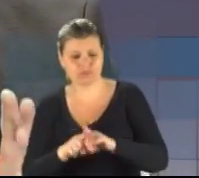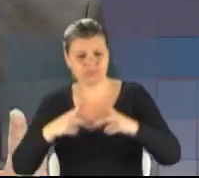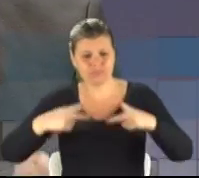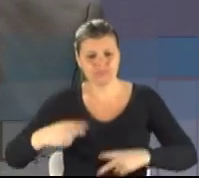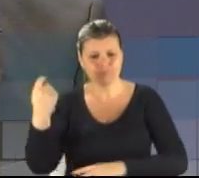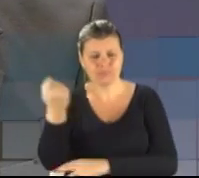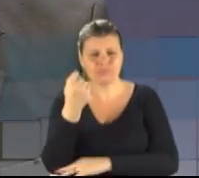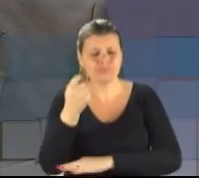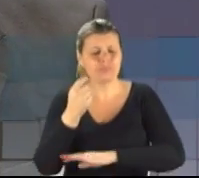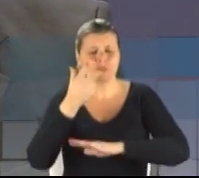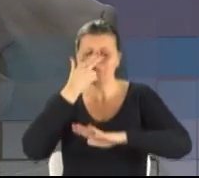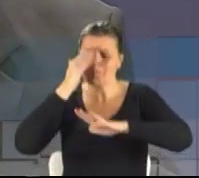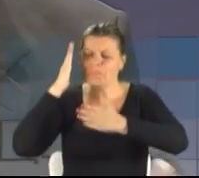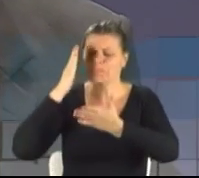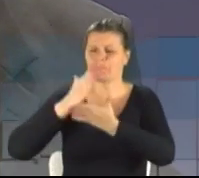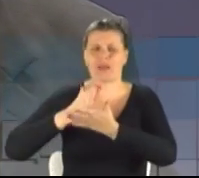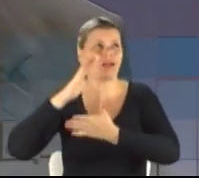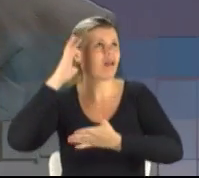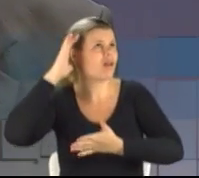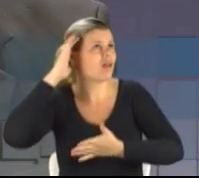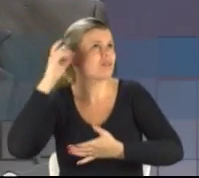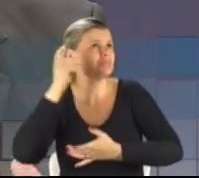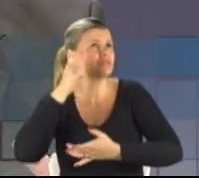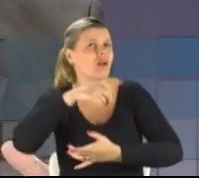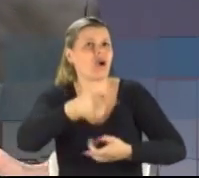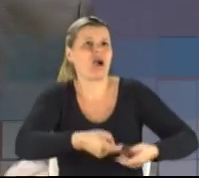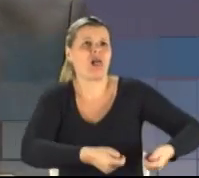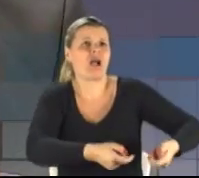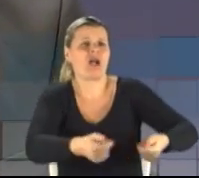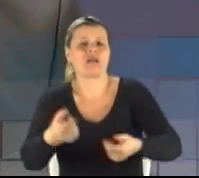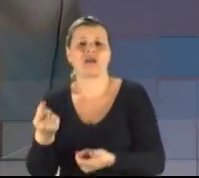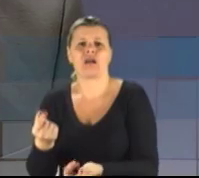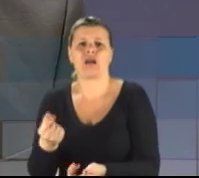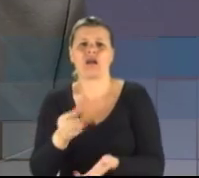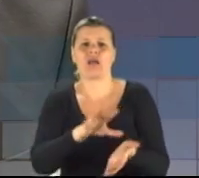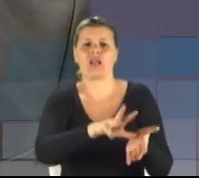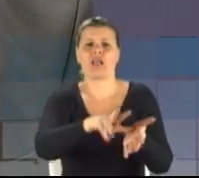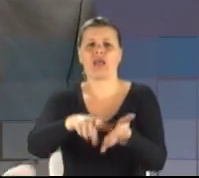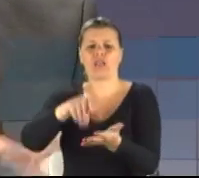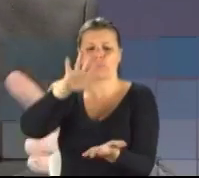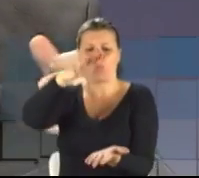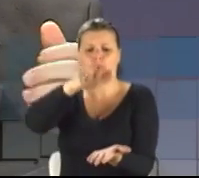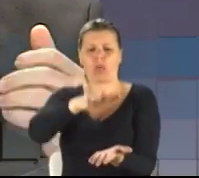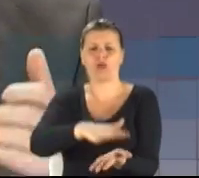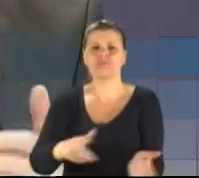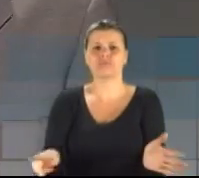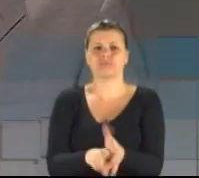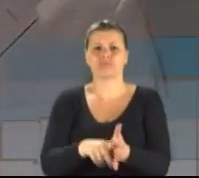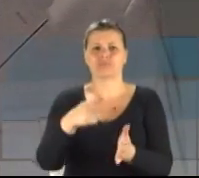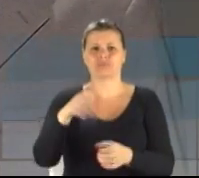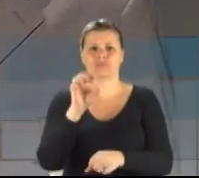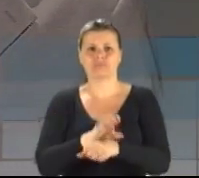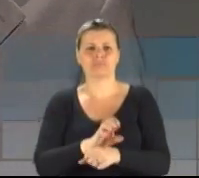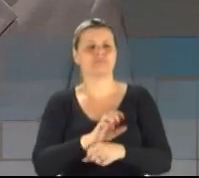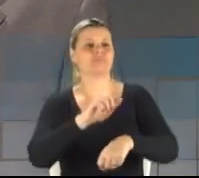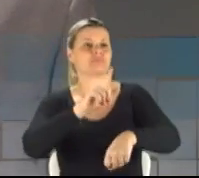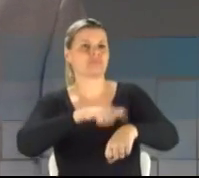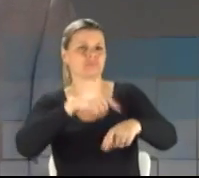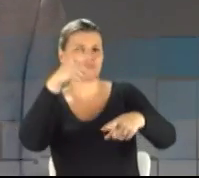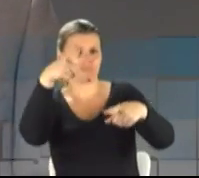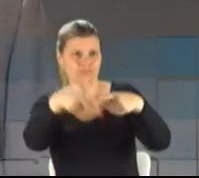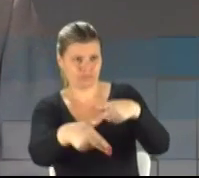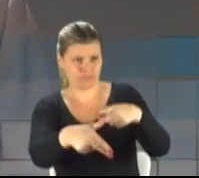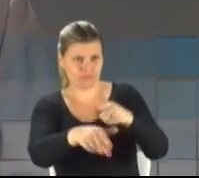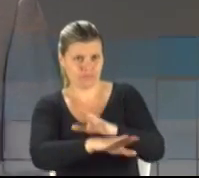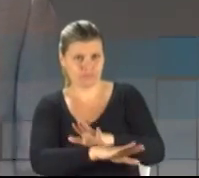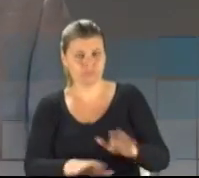pare de escutar mentira dessa gente que estão dilapidando o patrimônio, que estão jogando o nosso Estado. Obrigado, candidato.